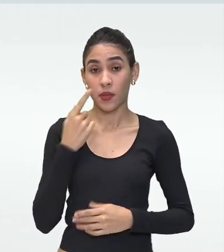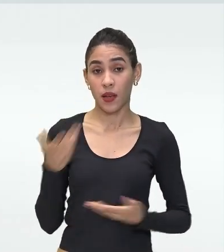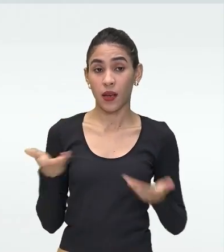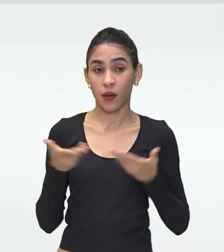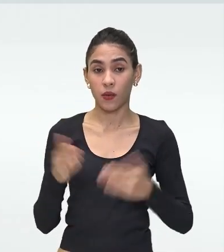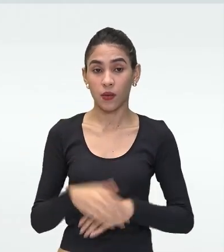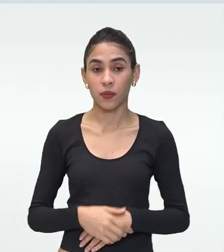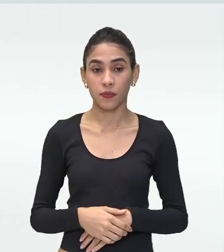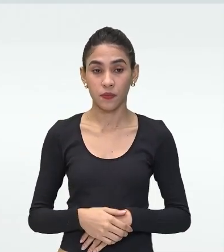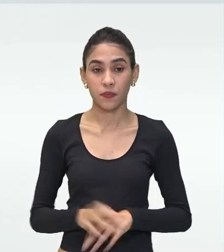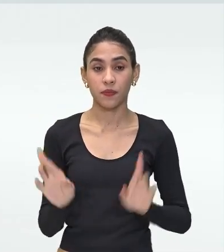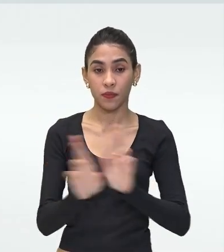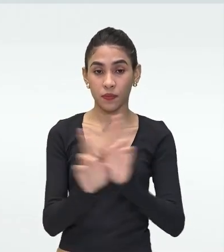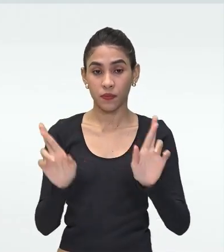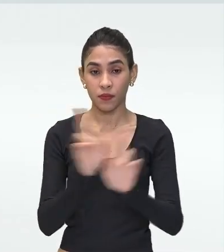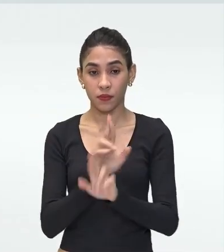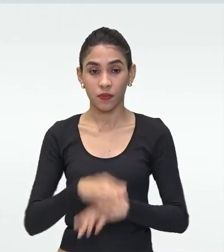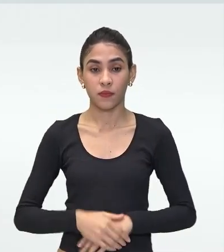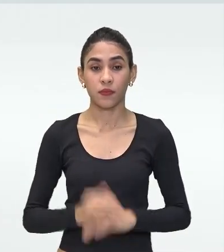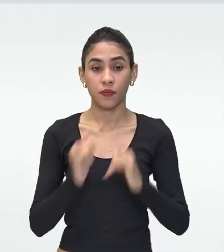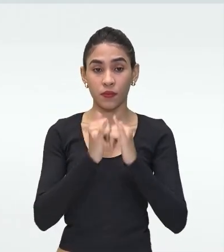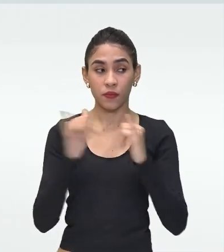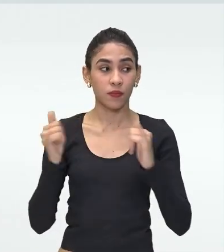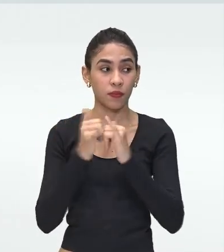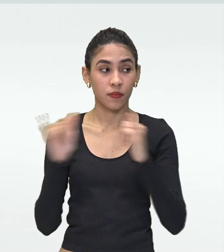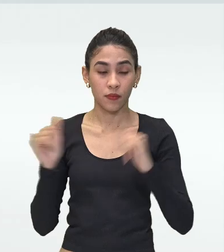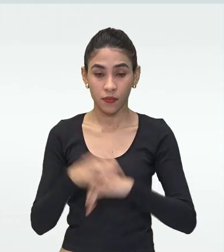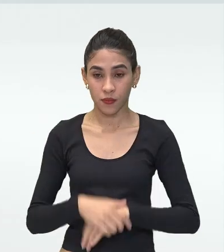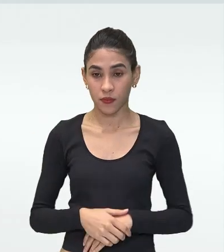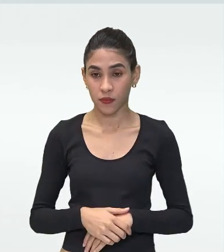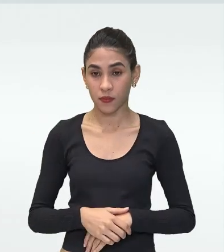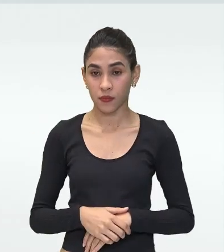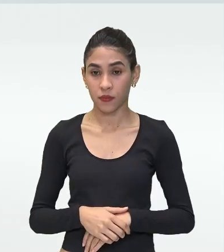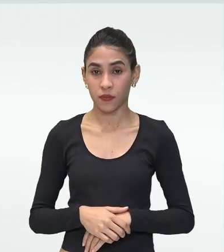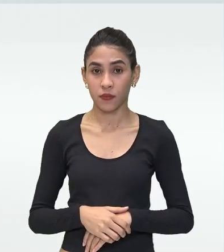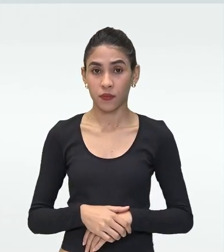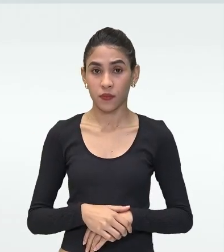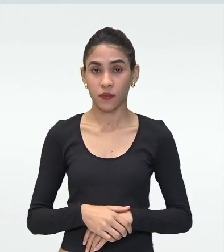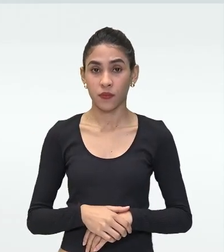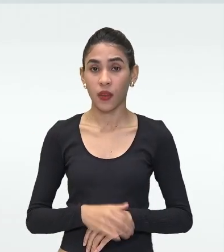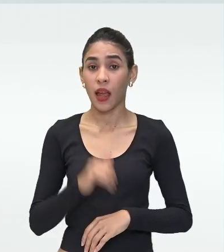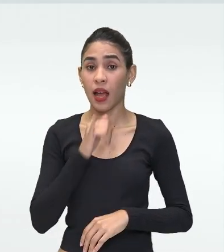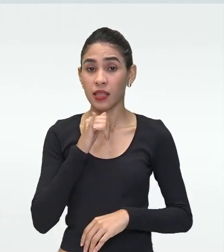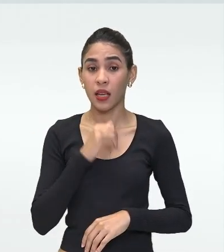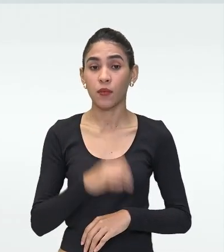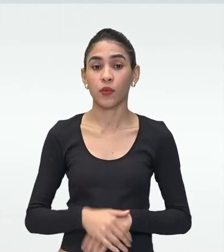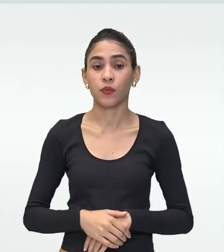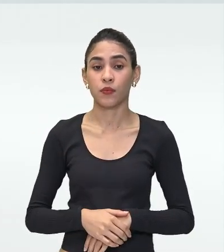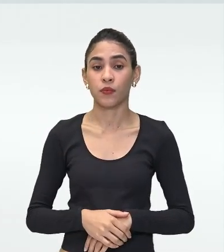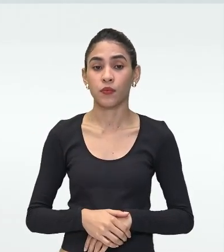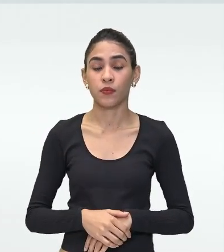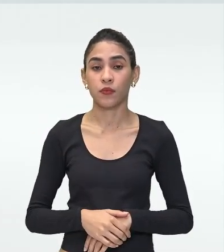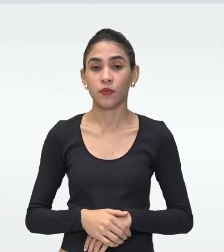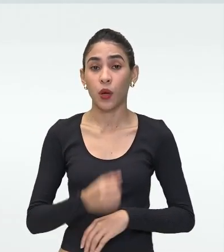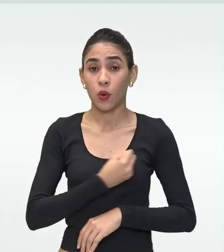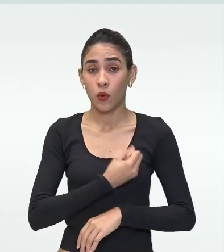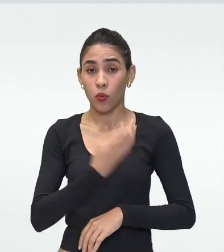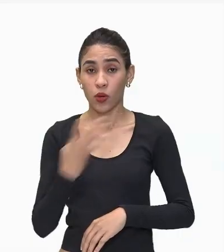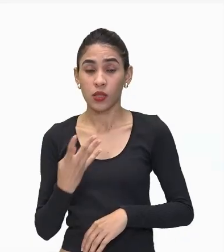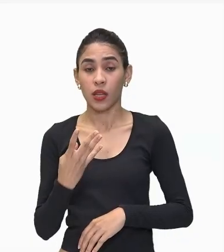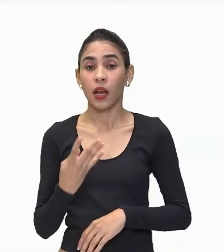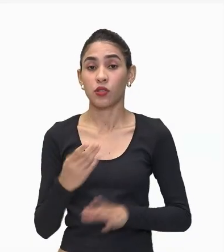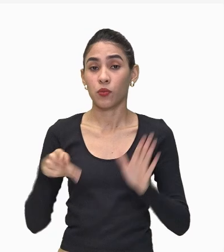Além dessa relação Ali do fluxo de energia A dinâmica de população Que existem ali Entre as